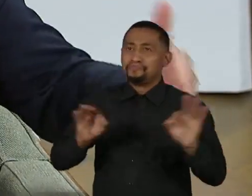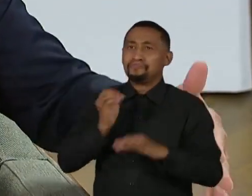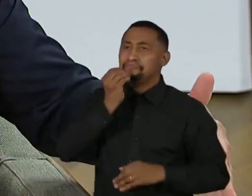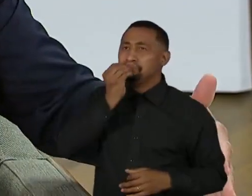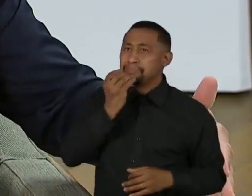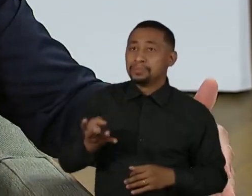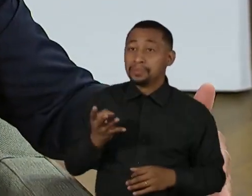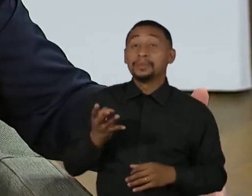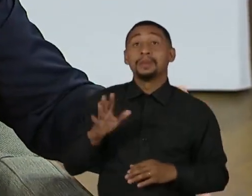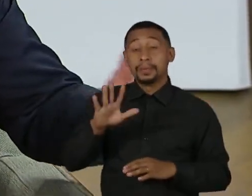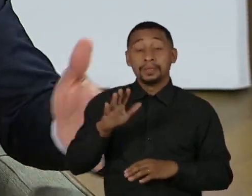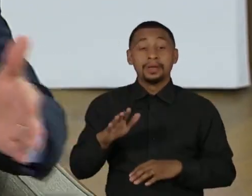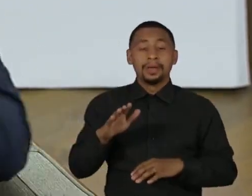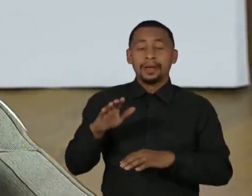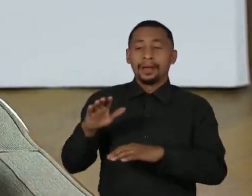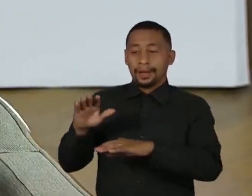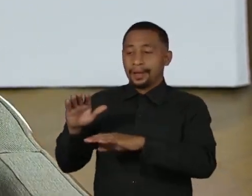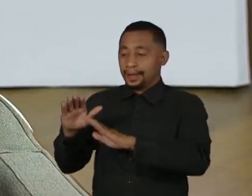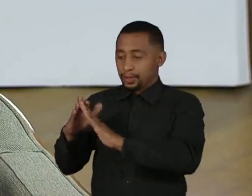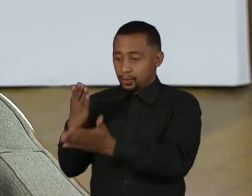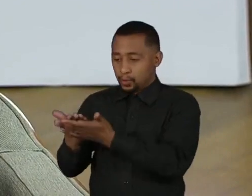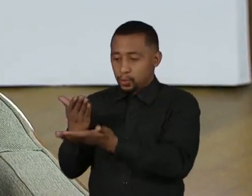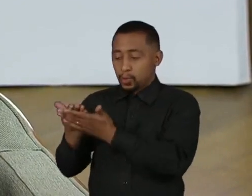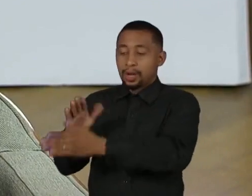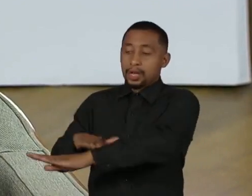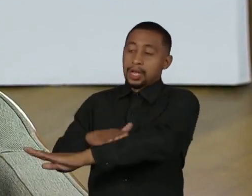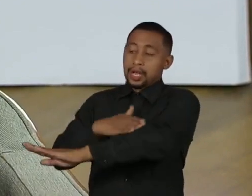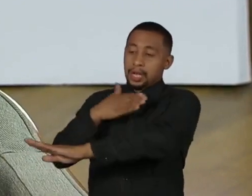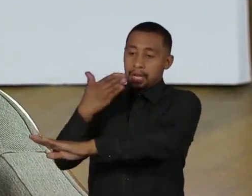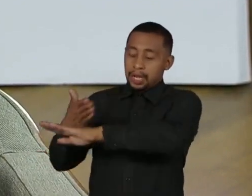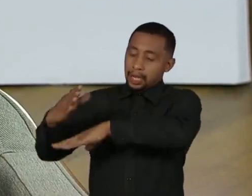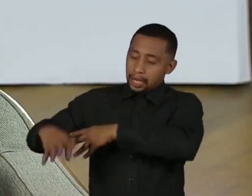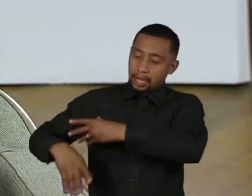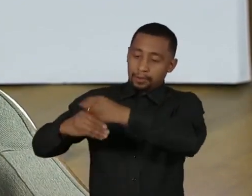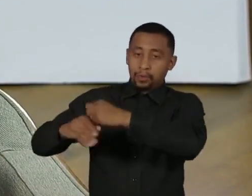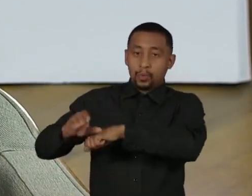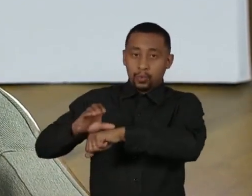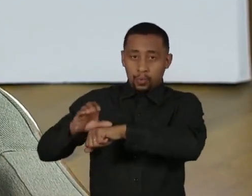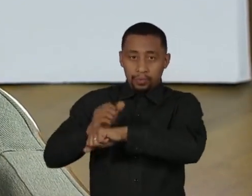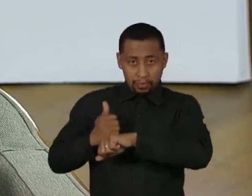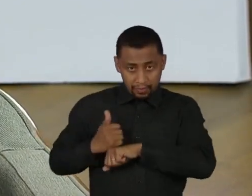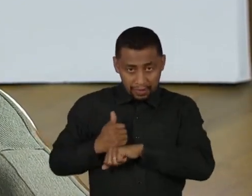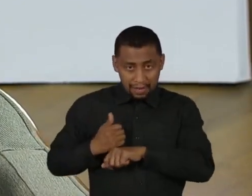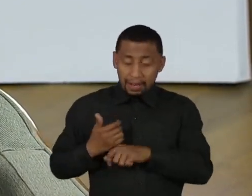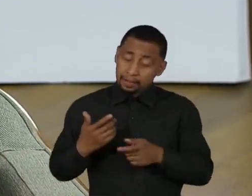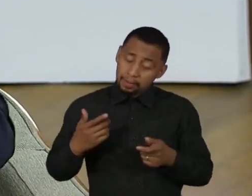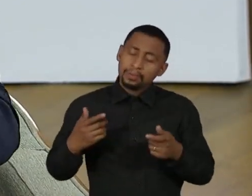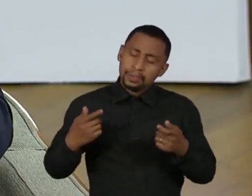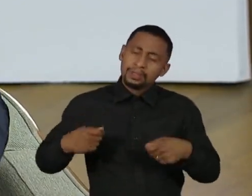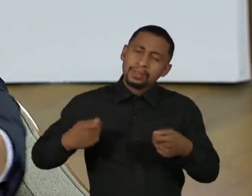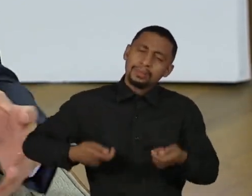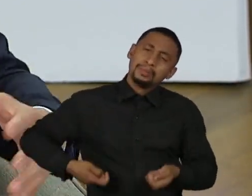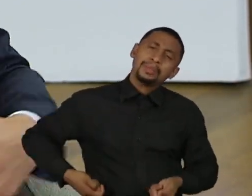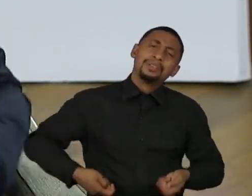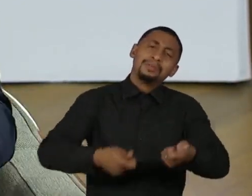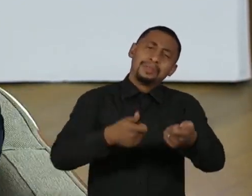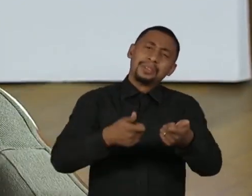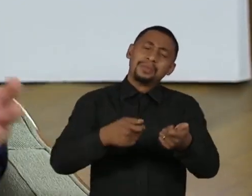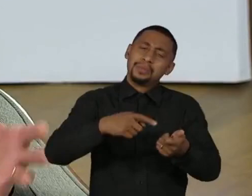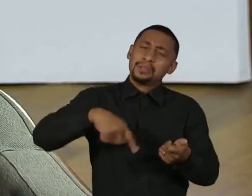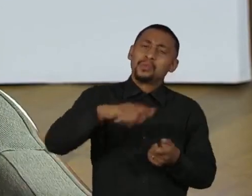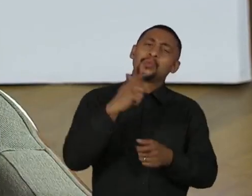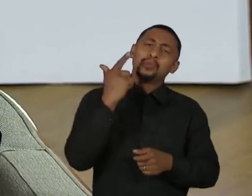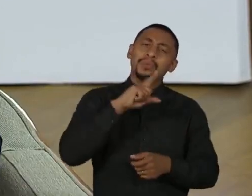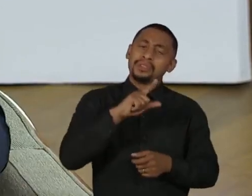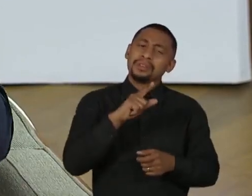no ensino profissionalizante, a gente tem uma bolsa no último semestre para o jovem poder fazer um estágio remunerado. Então, é importante construir